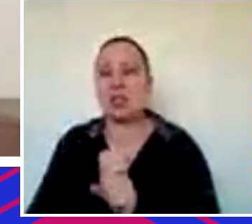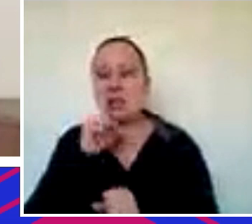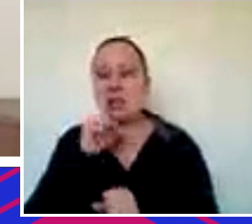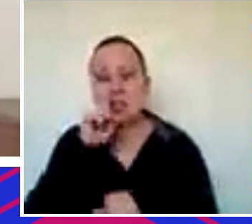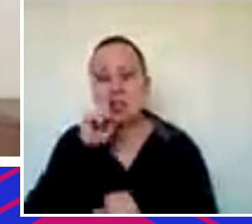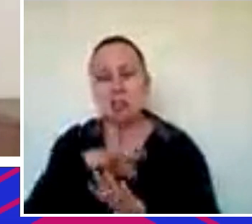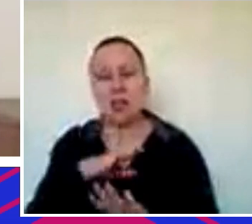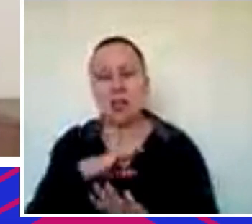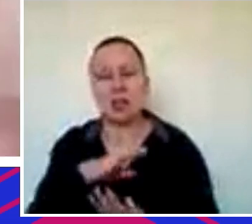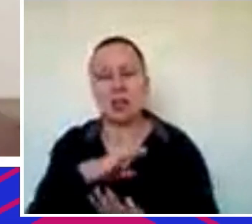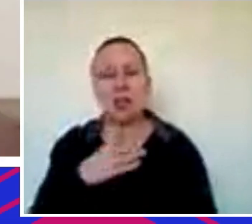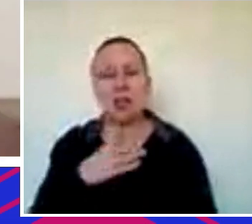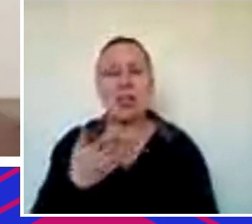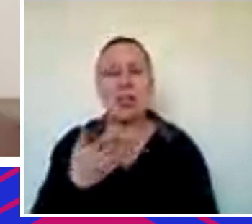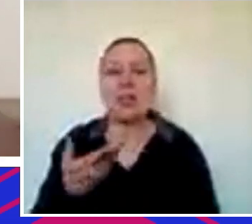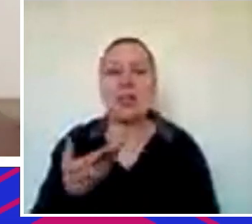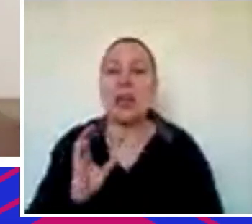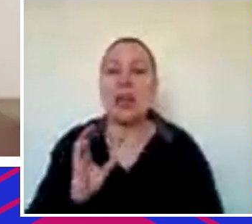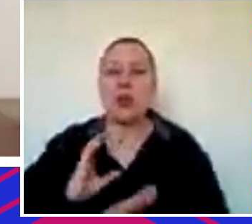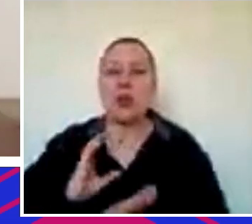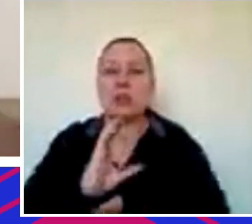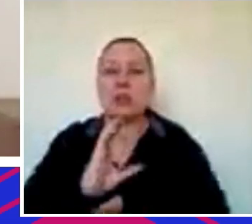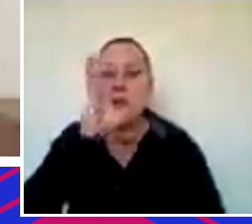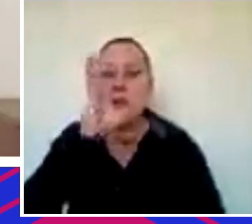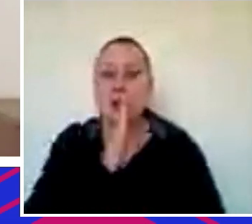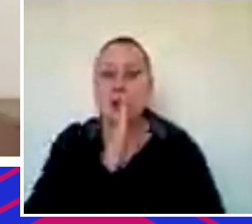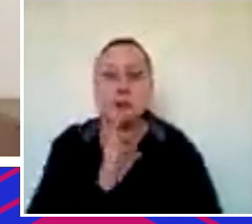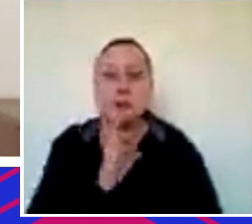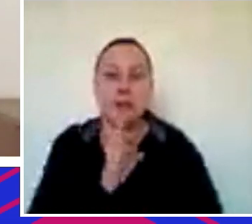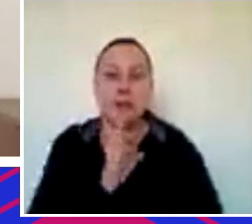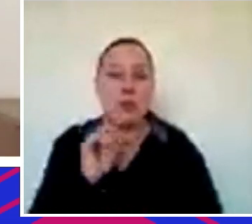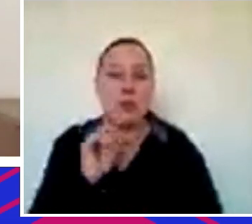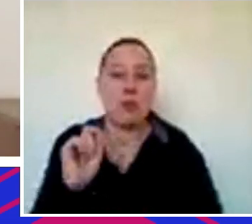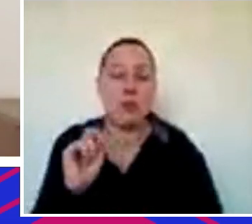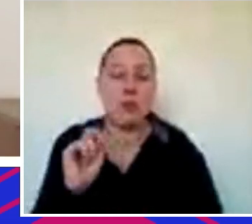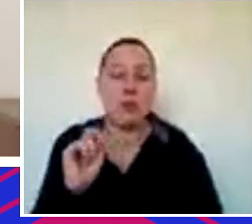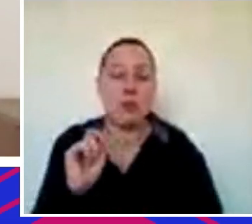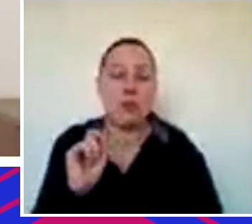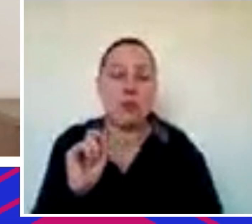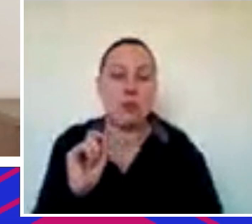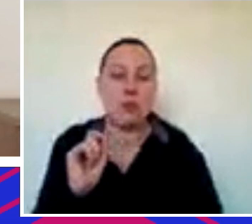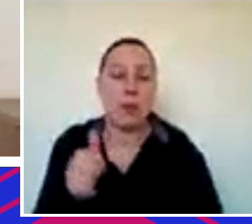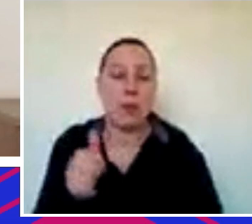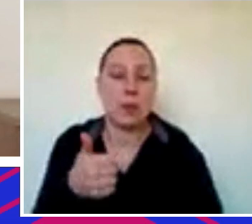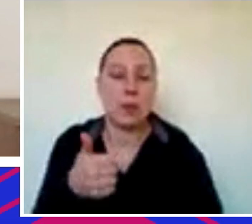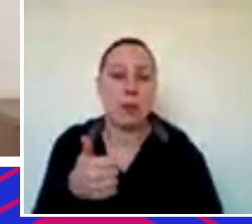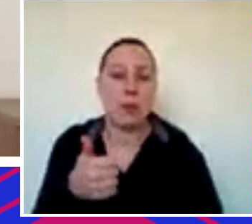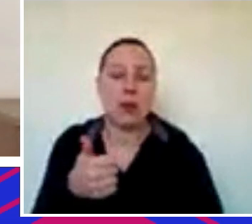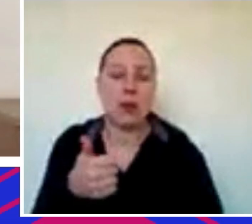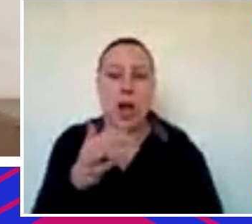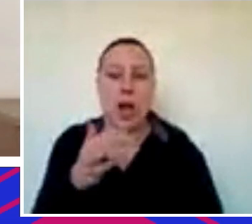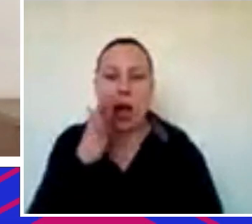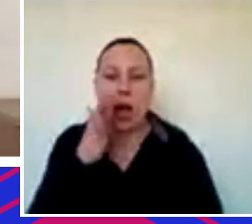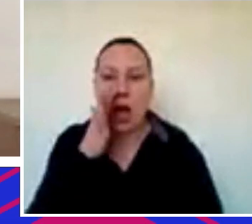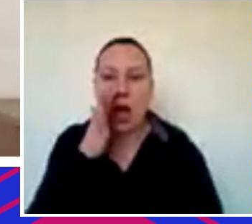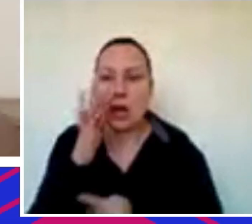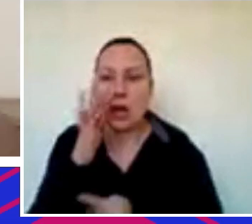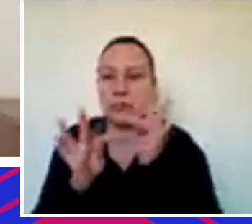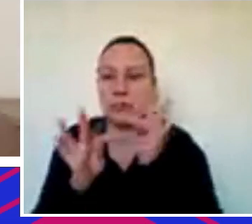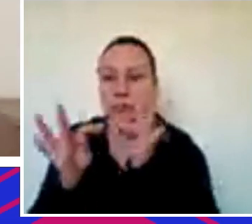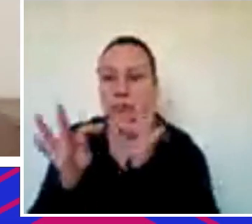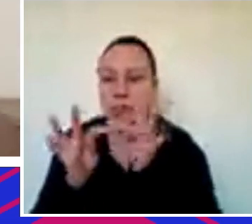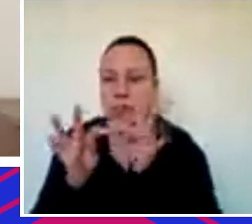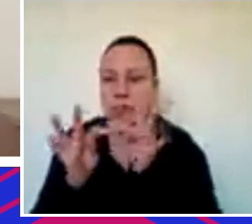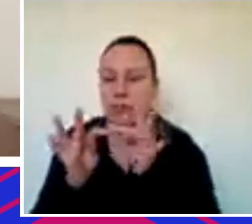agora e o investidor brasileiro primeiro se encantou pela tecnologia assim